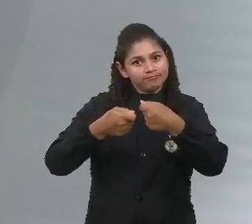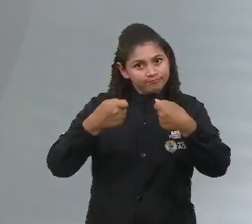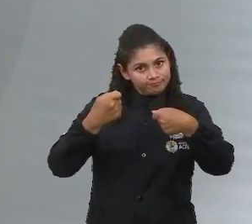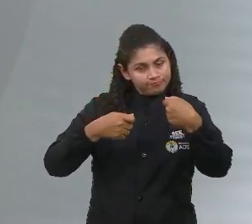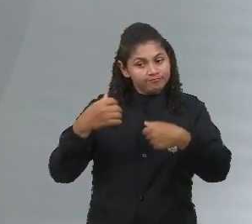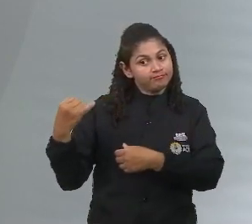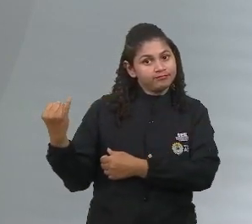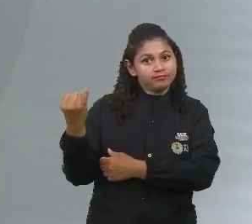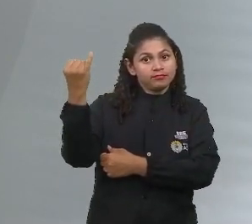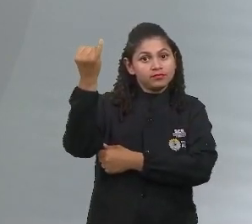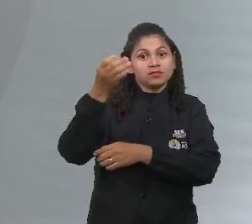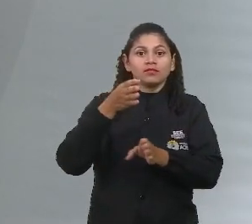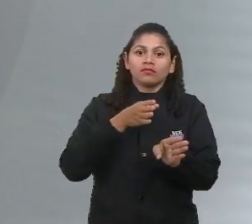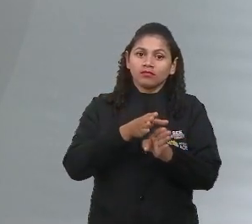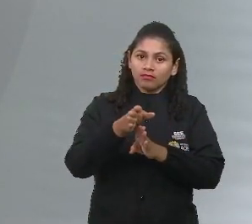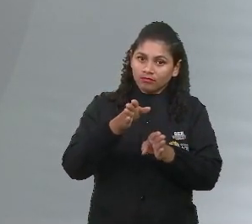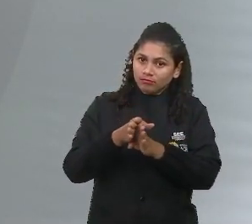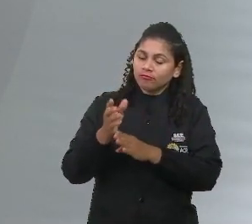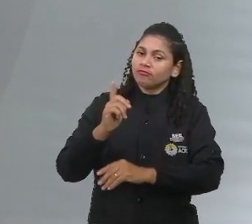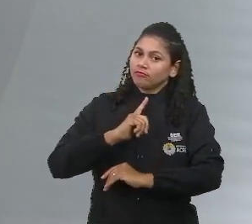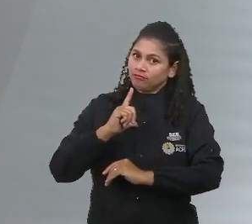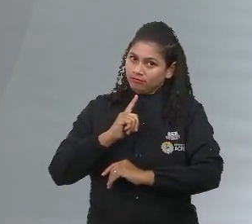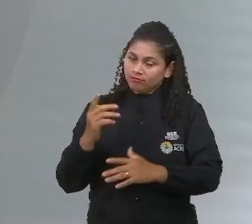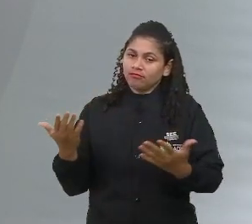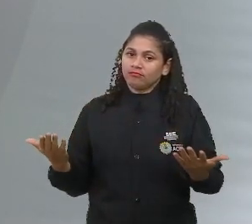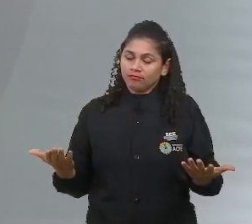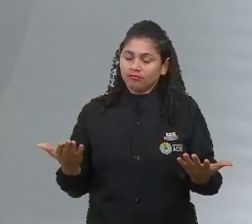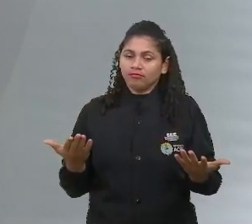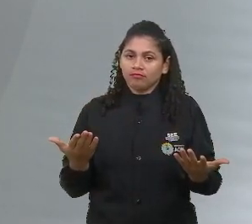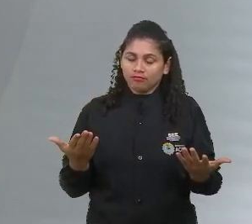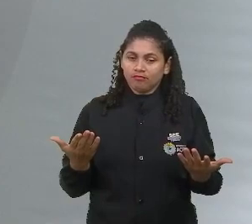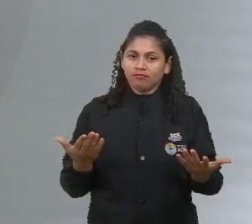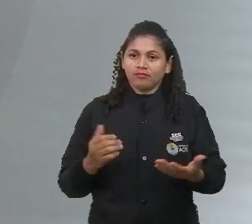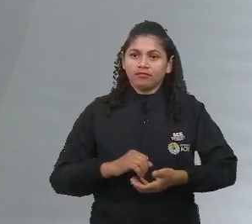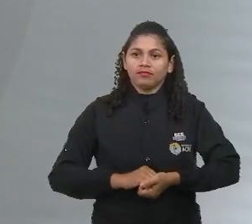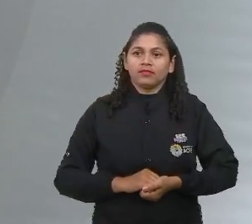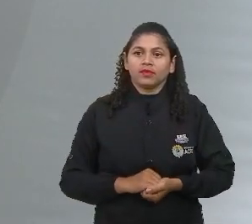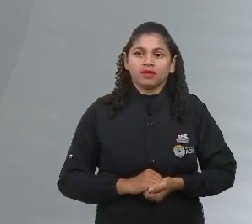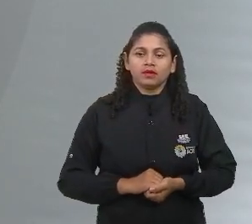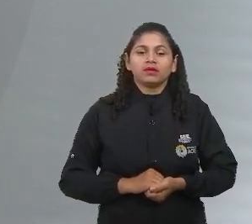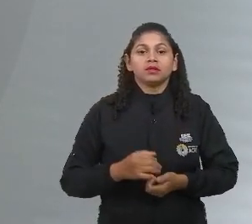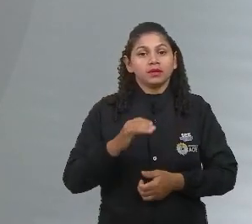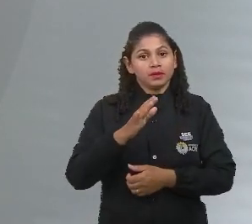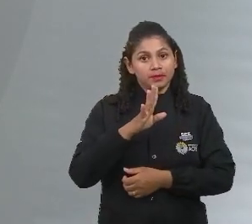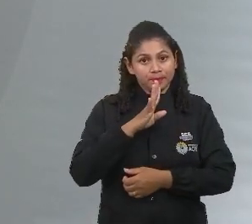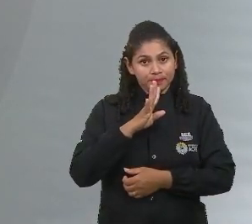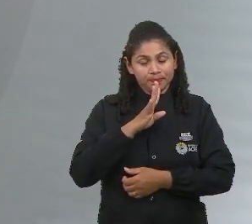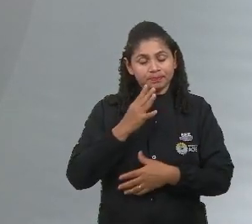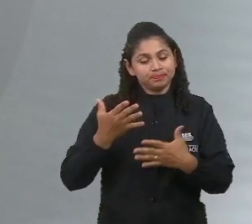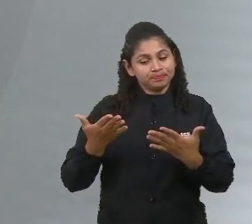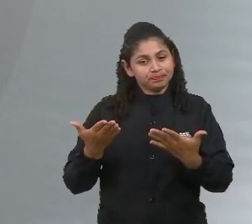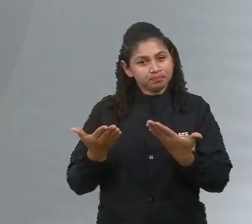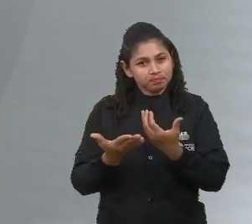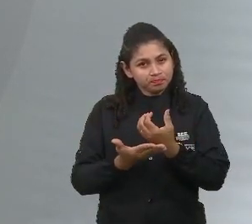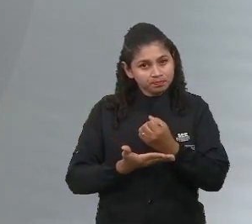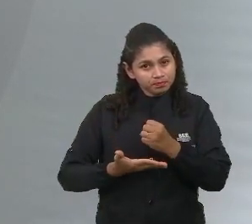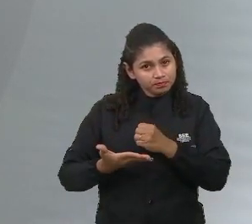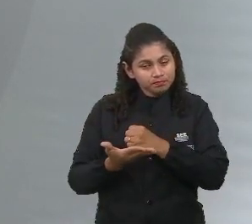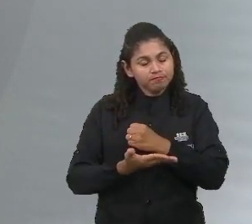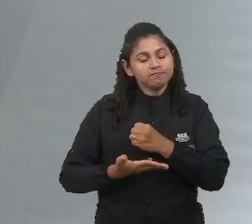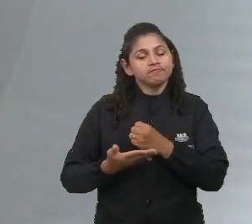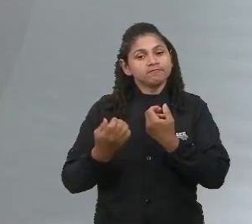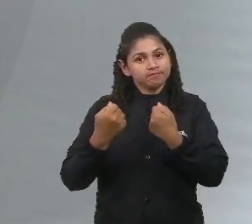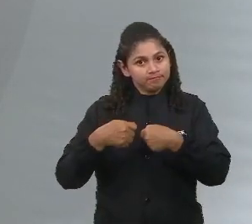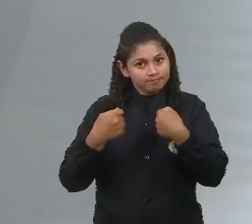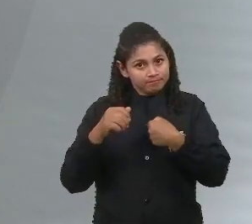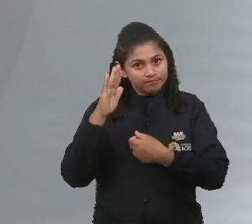para a gente ter o direcionamento de quais são as condutas que estão acontecendo. Então, isso aqui faz parte de um conhecimento muito básico que você deve levar para a vida. Beleza?